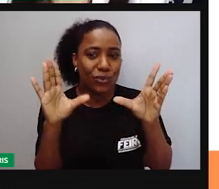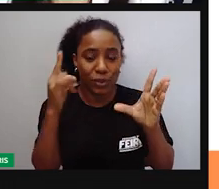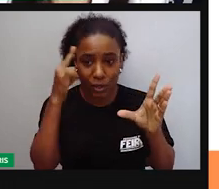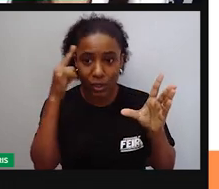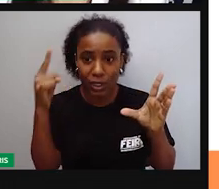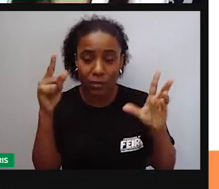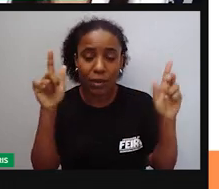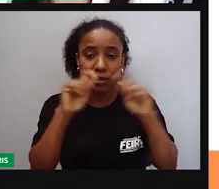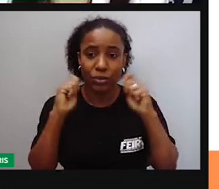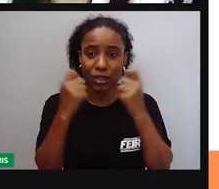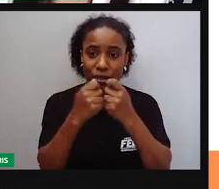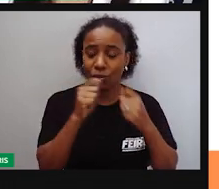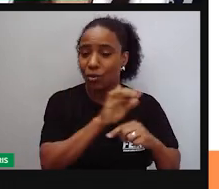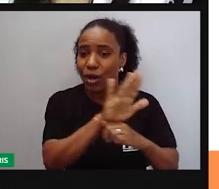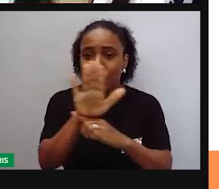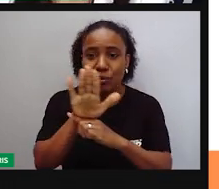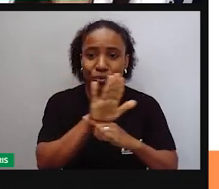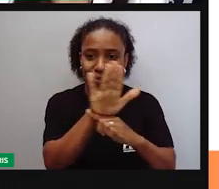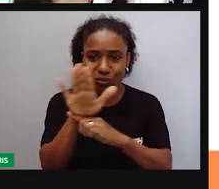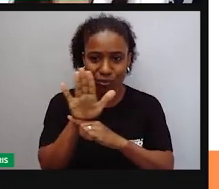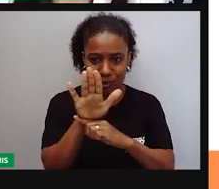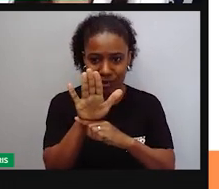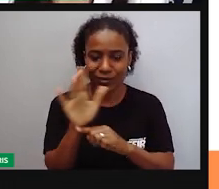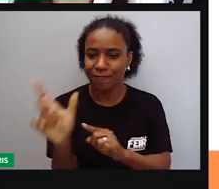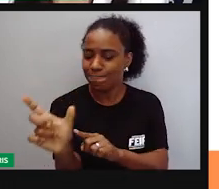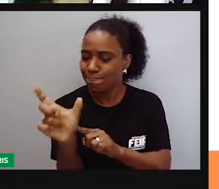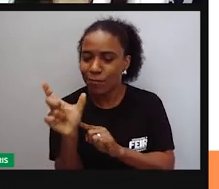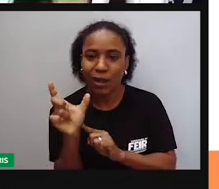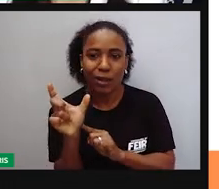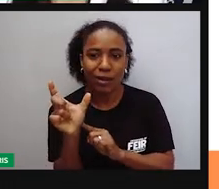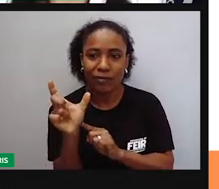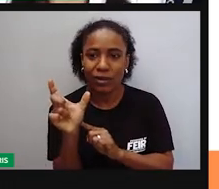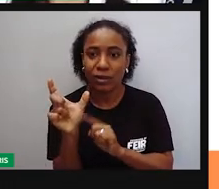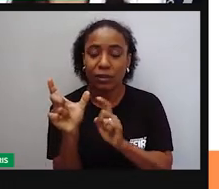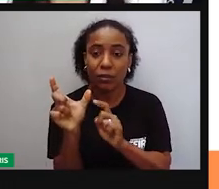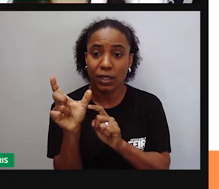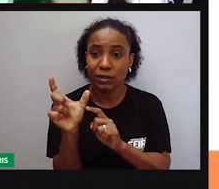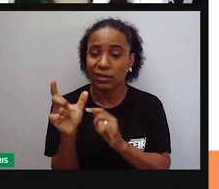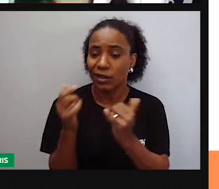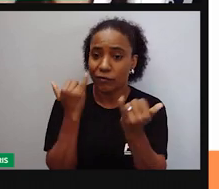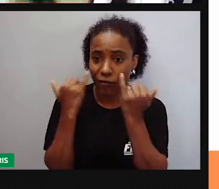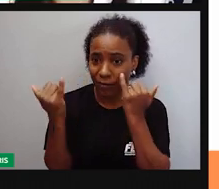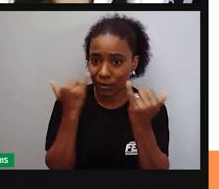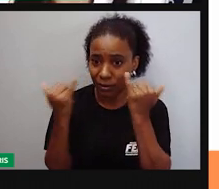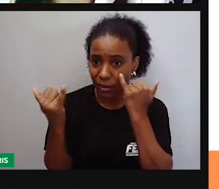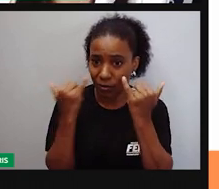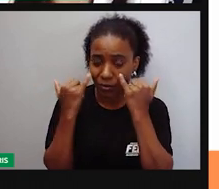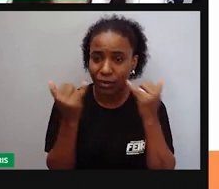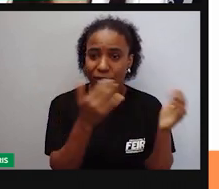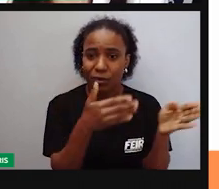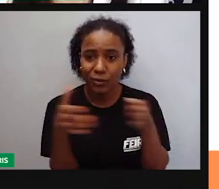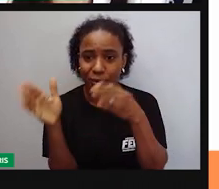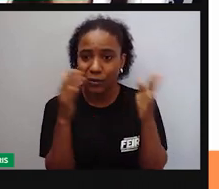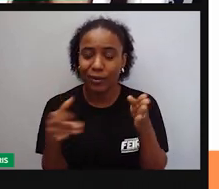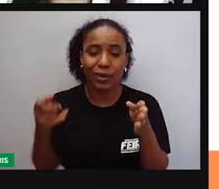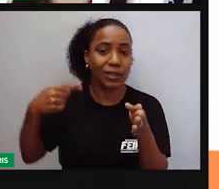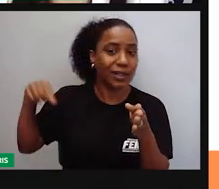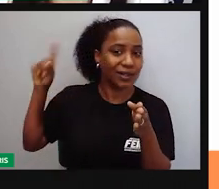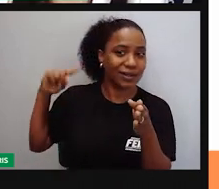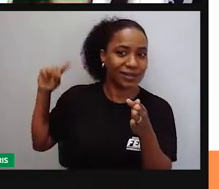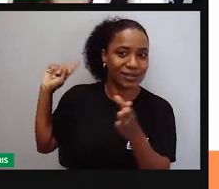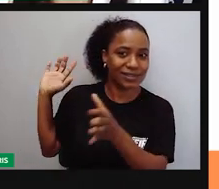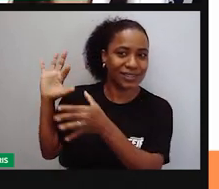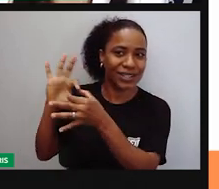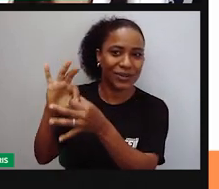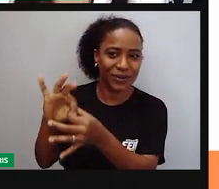E aí diante de tantas informações que a gente já teve, não só nessa videoaula, nas videoaulas anteriores. A gente